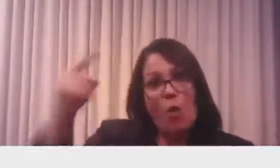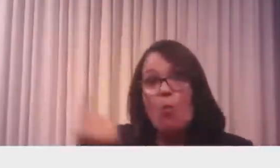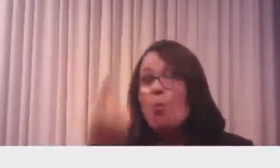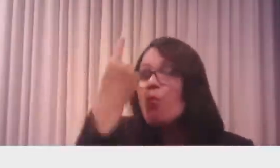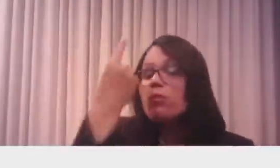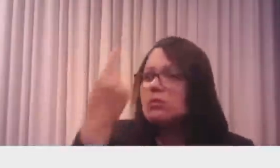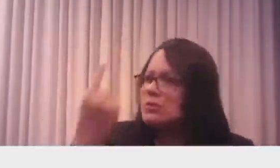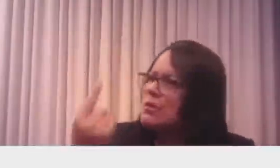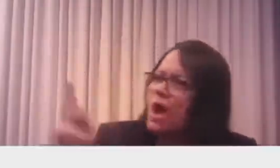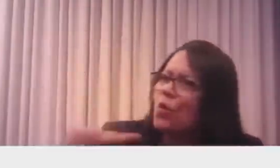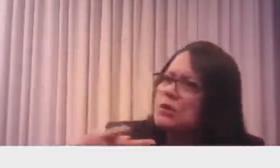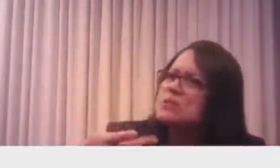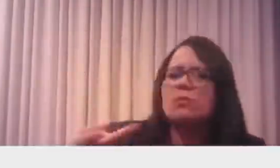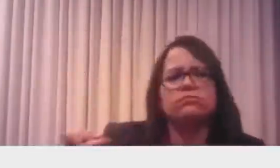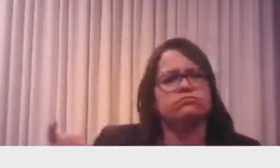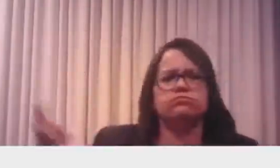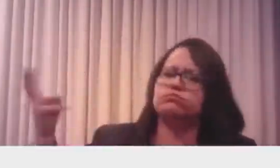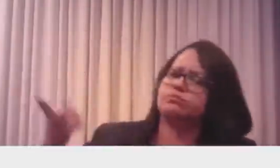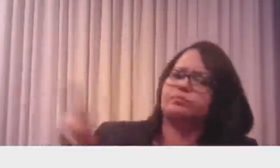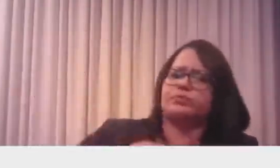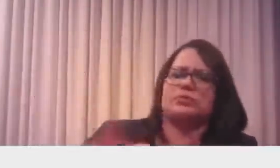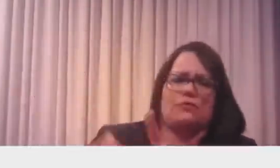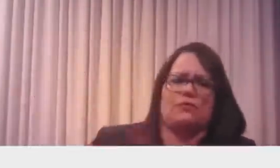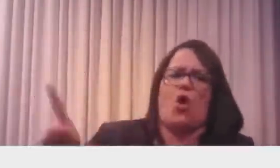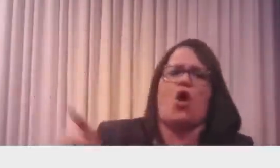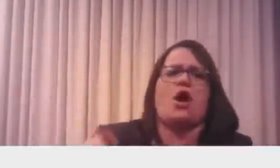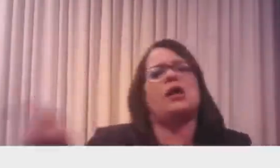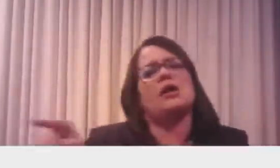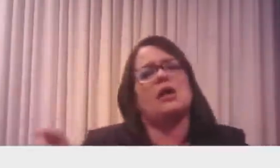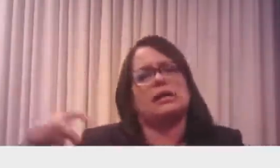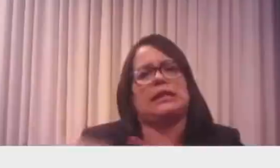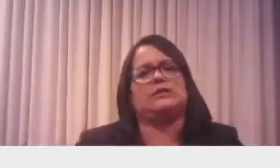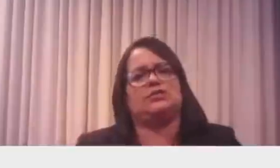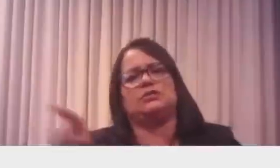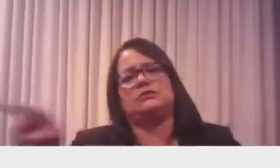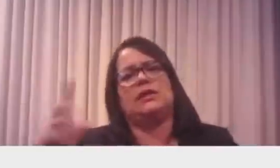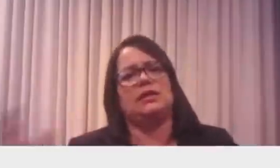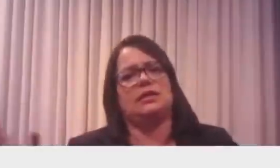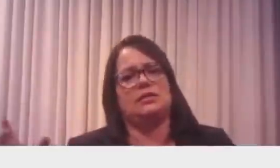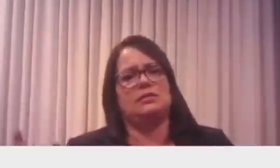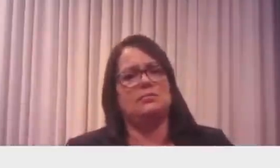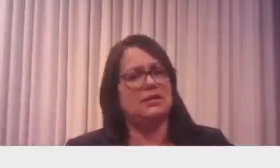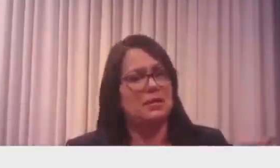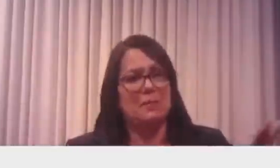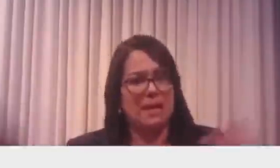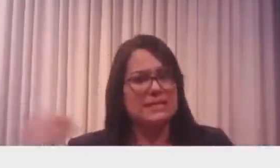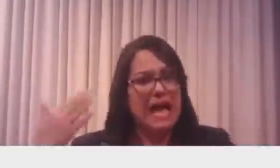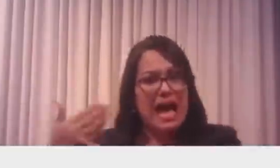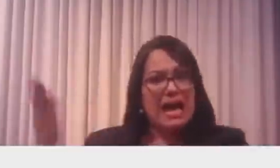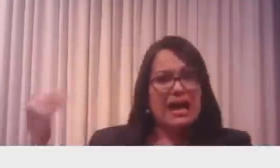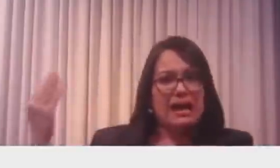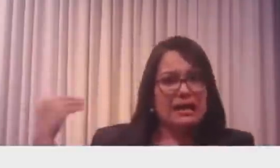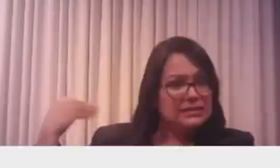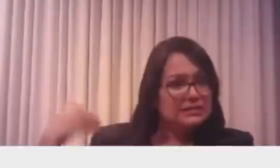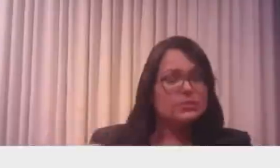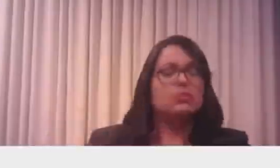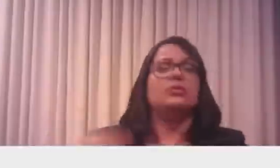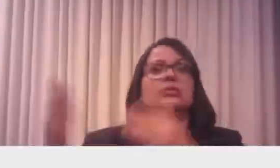Aí você vai atrás e põe o cara, mas ter corrupção como acontecia até pouco tempo aqui no Brasil, entregando